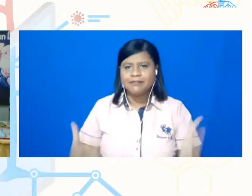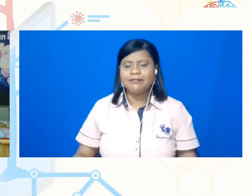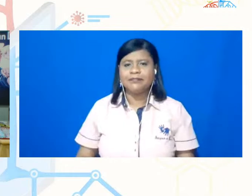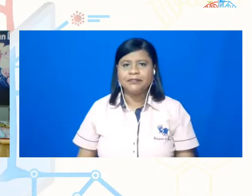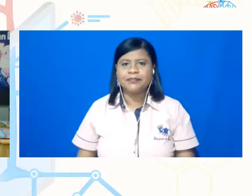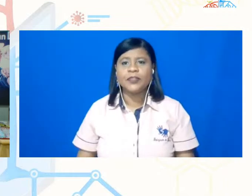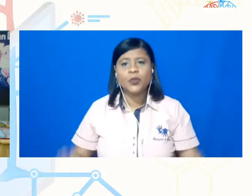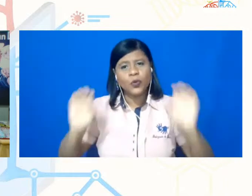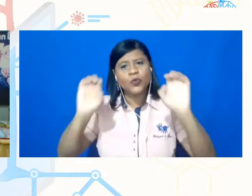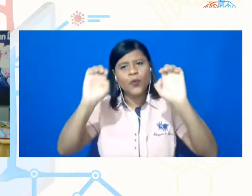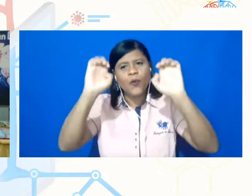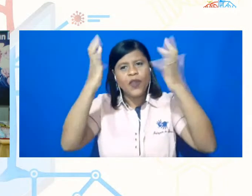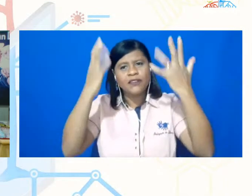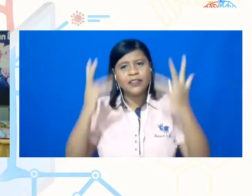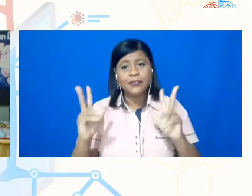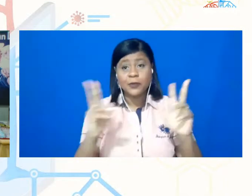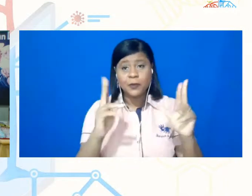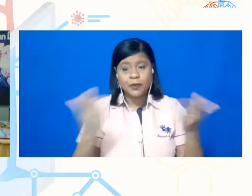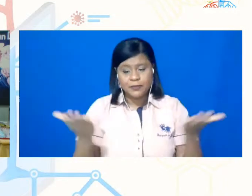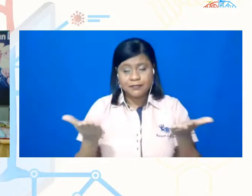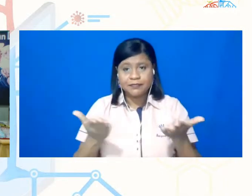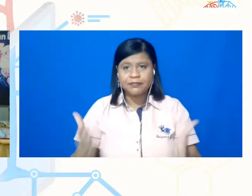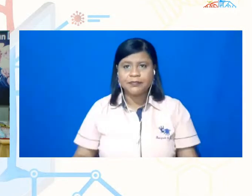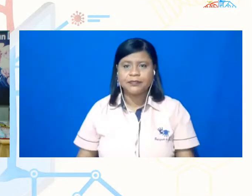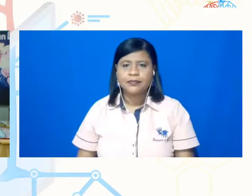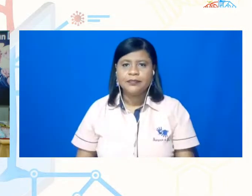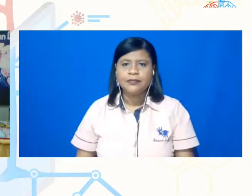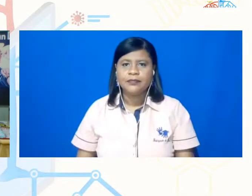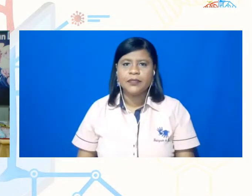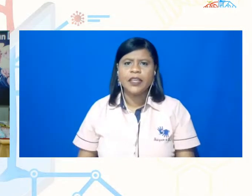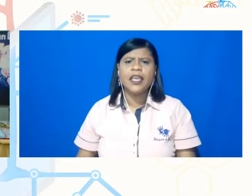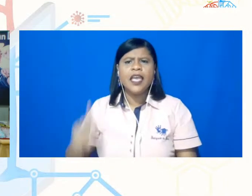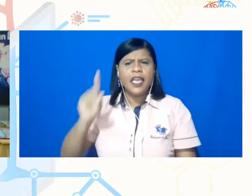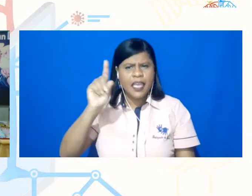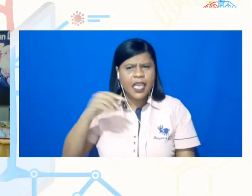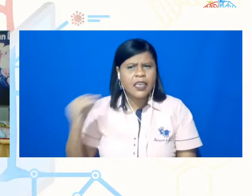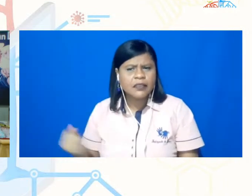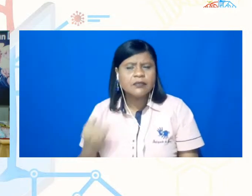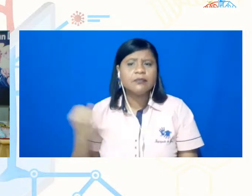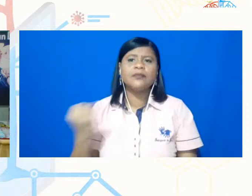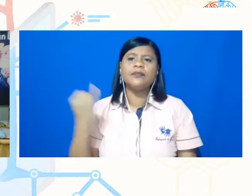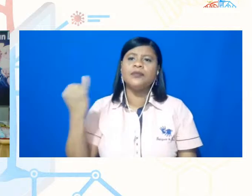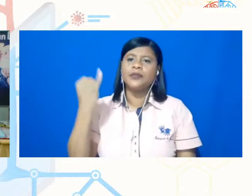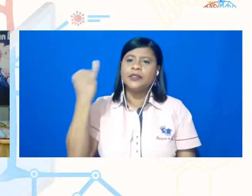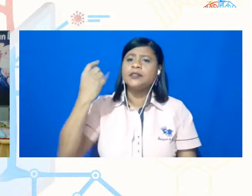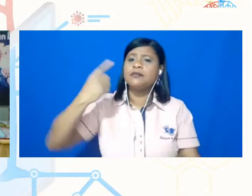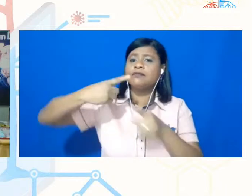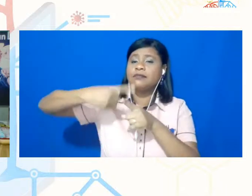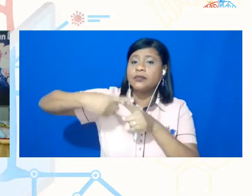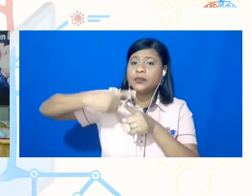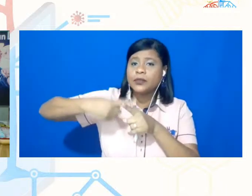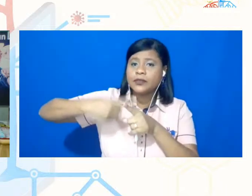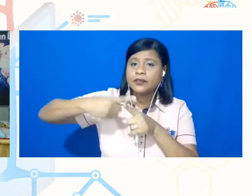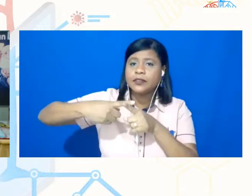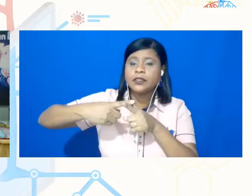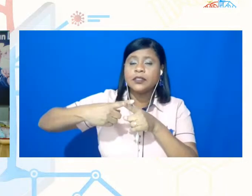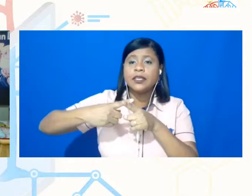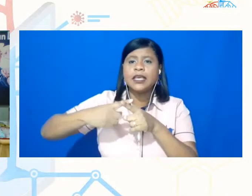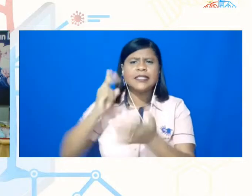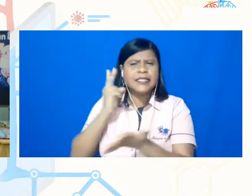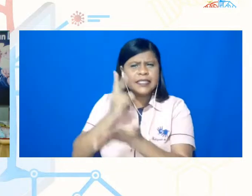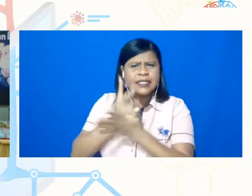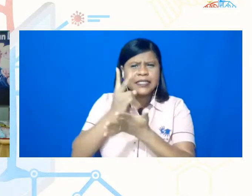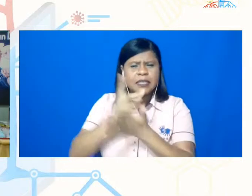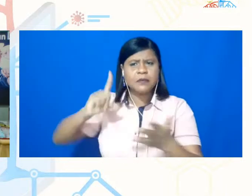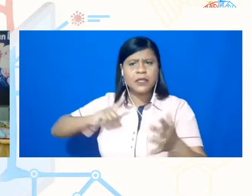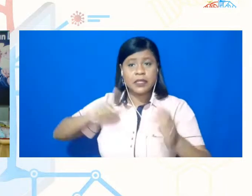evento como esse, isso é muito significativo, gente, porque toda vez que um evento,